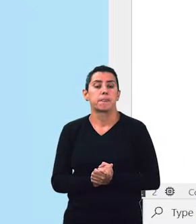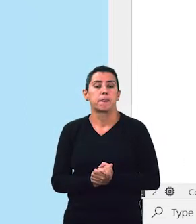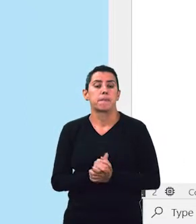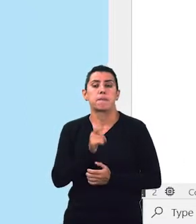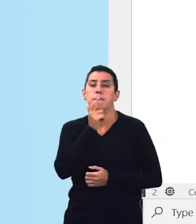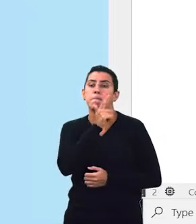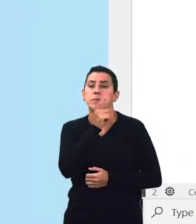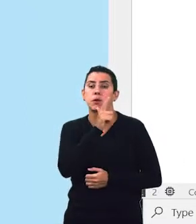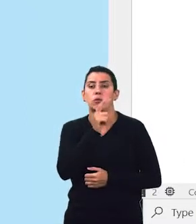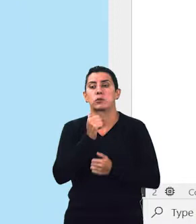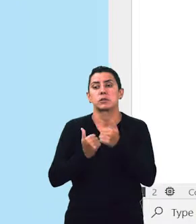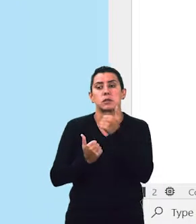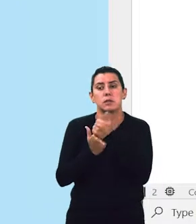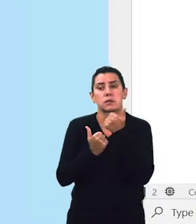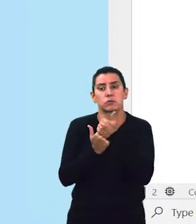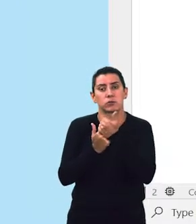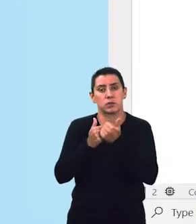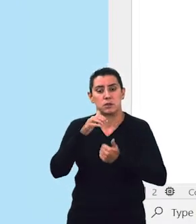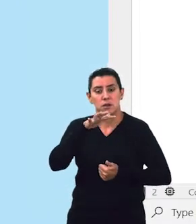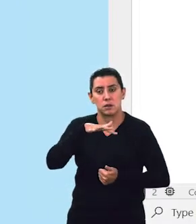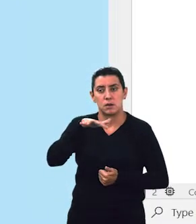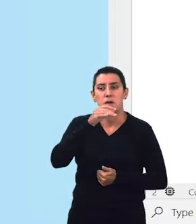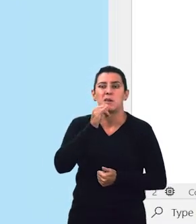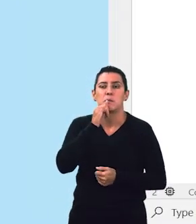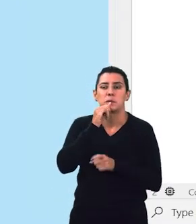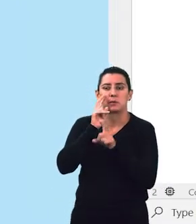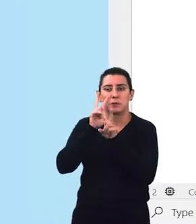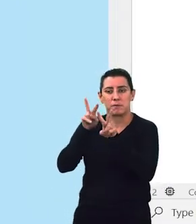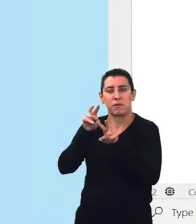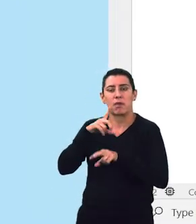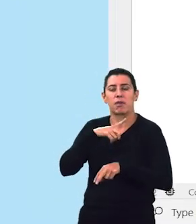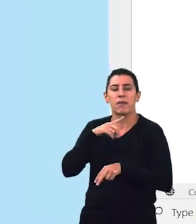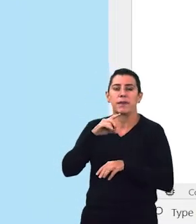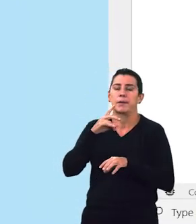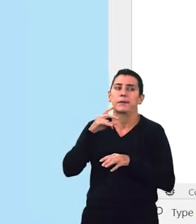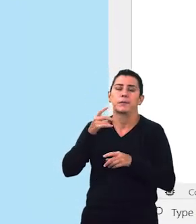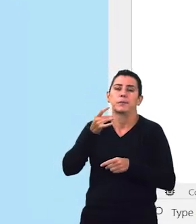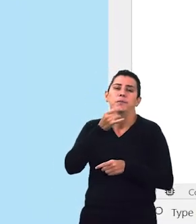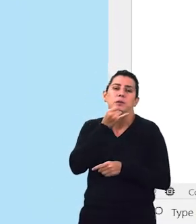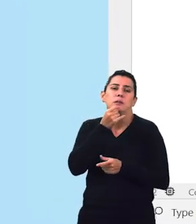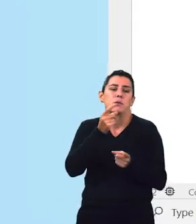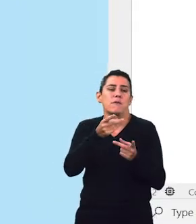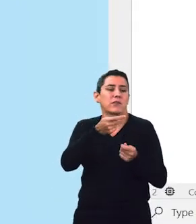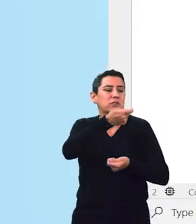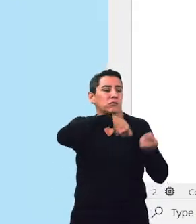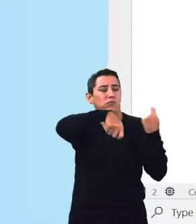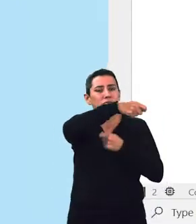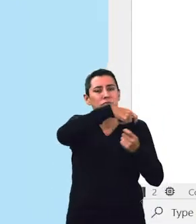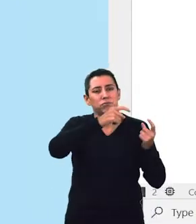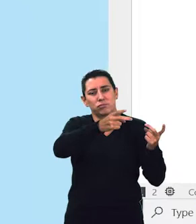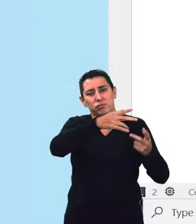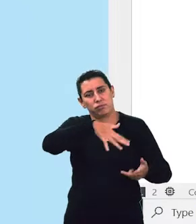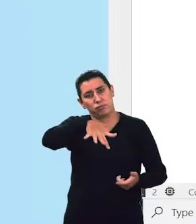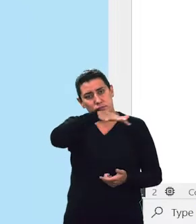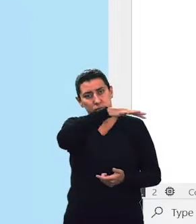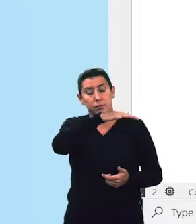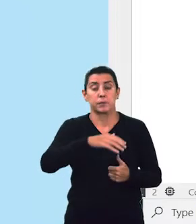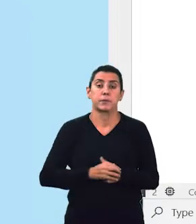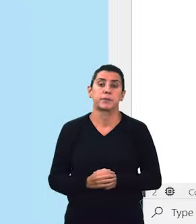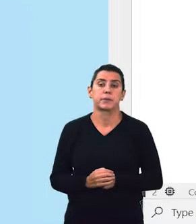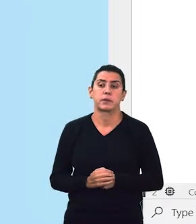escritos manualmente, ok? É um modelo bastante conhecido de mercado, mas para fins de estudo, ok?